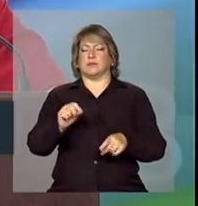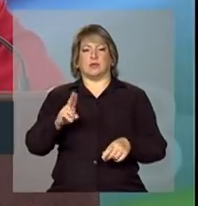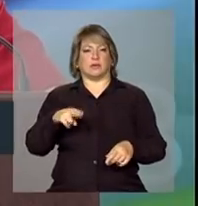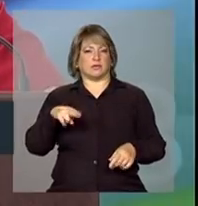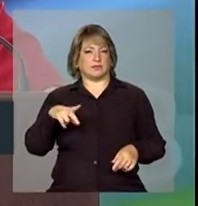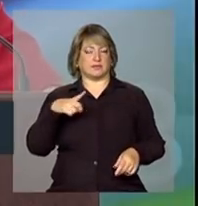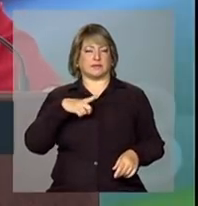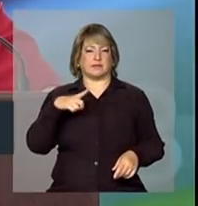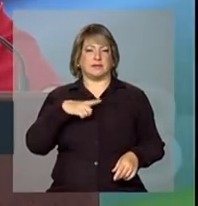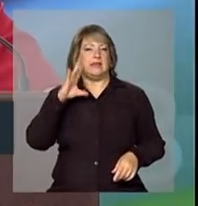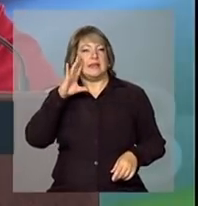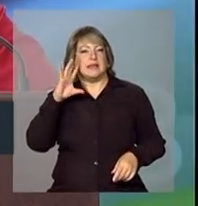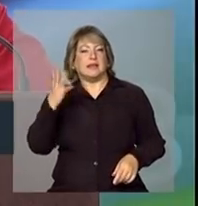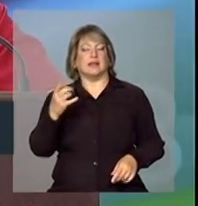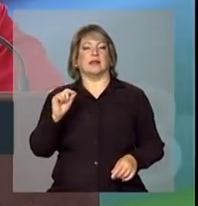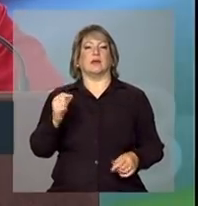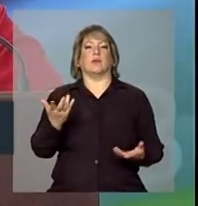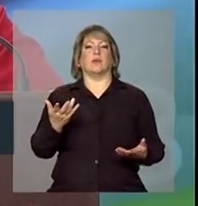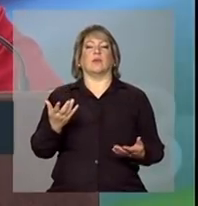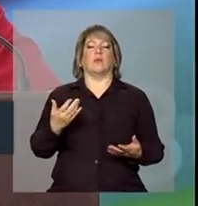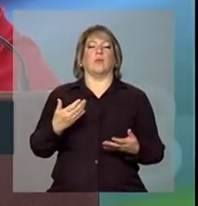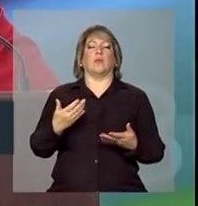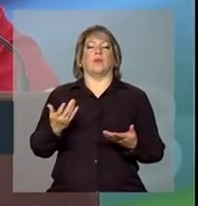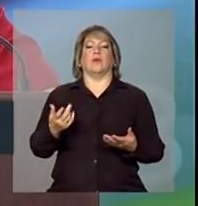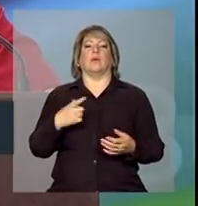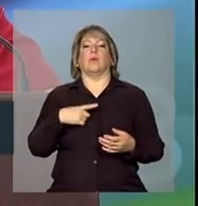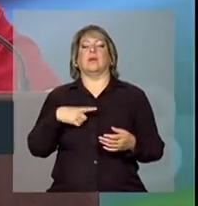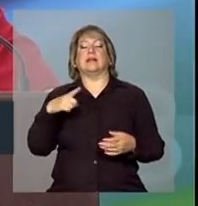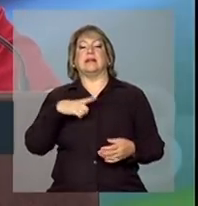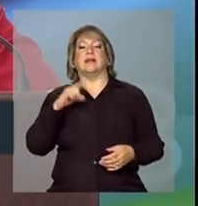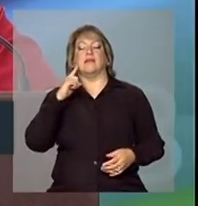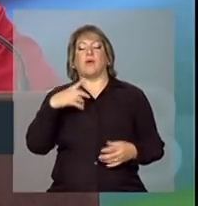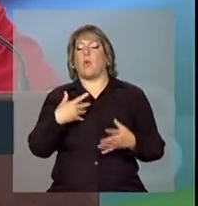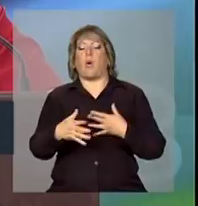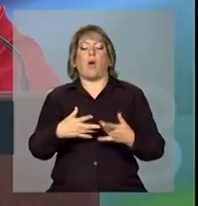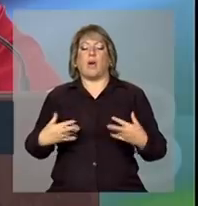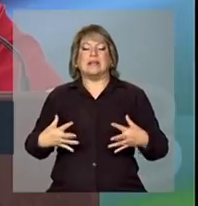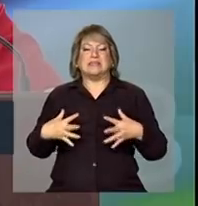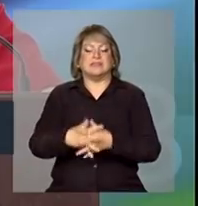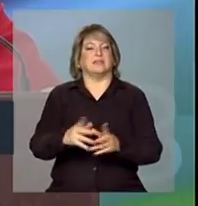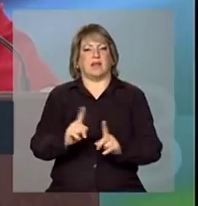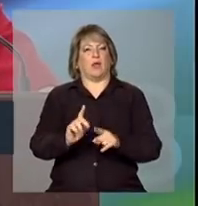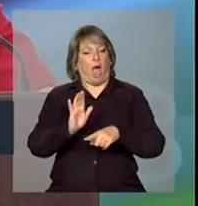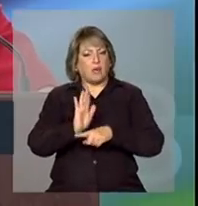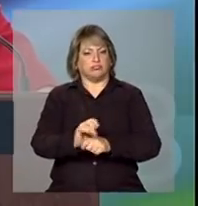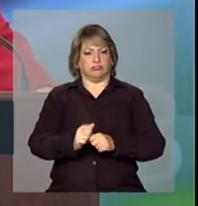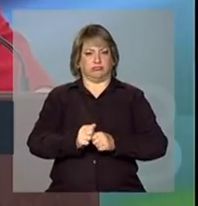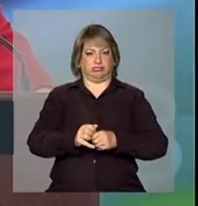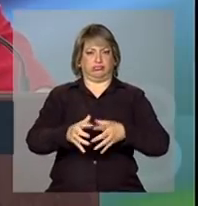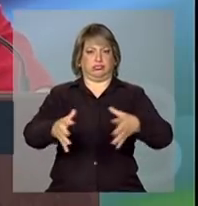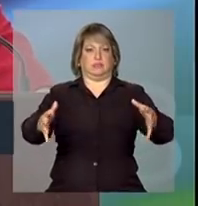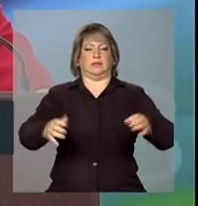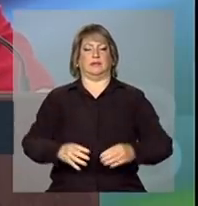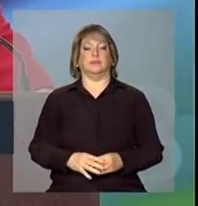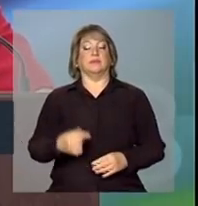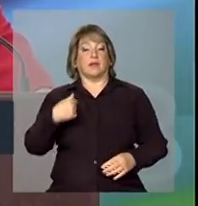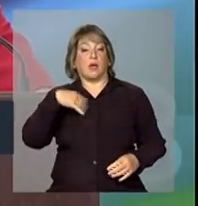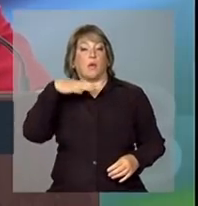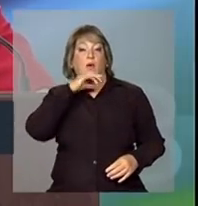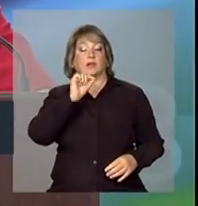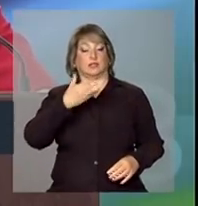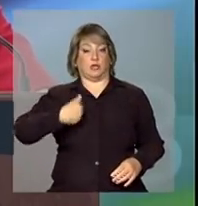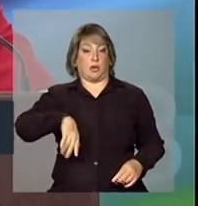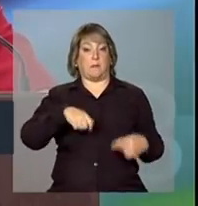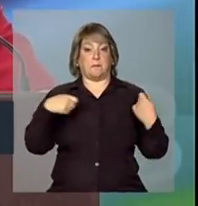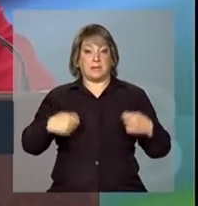tentemos qualquer processo que sirva para entrava-las. e eu acho que a gente tem de ter